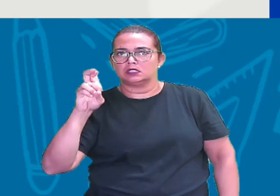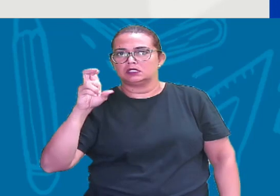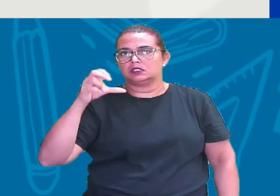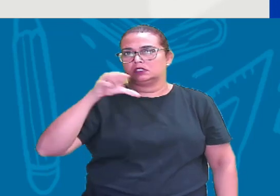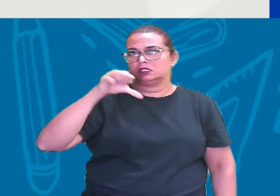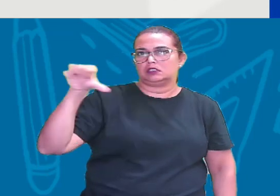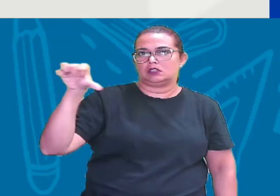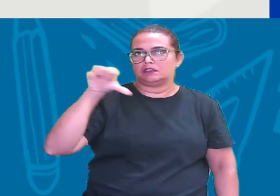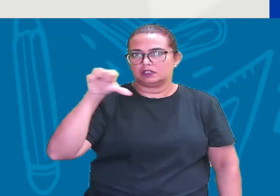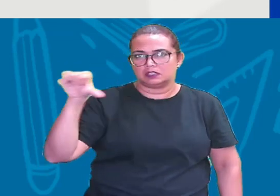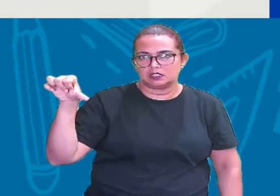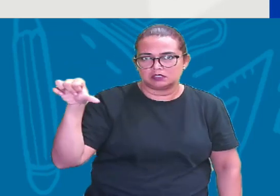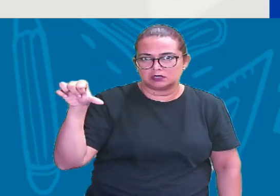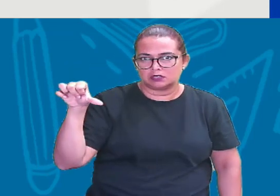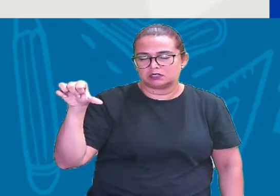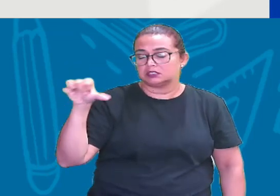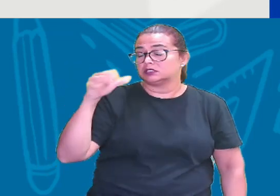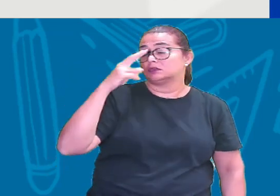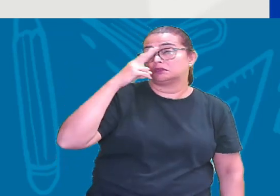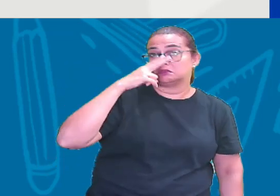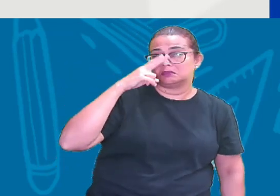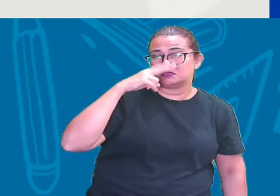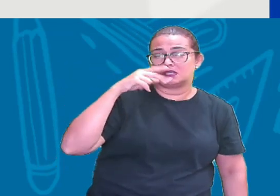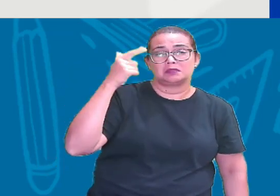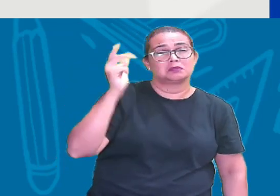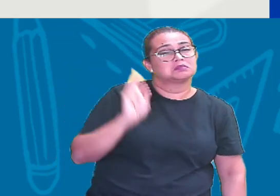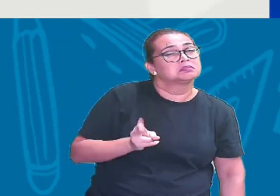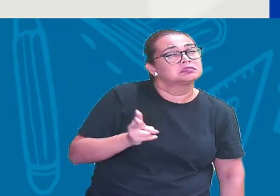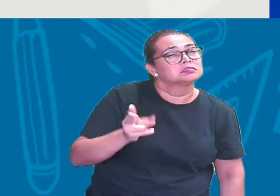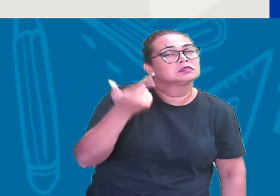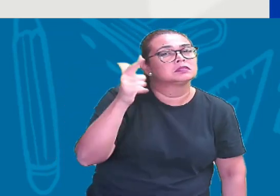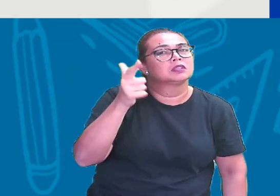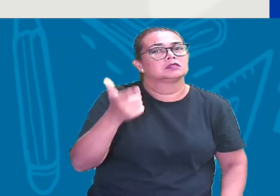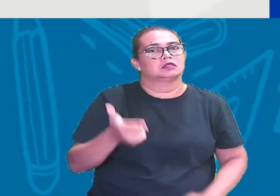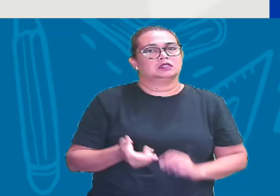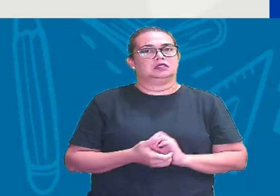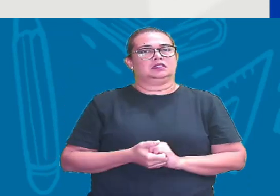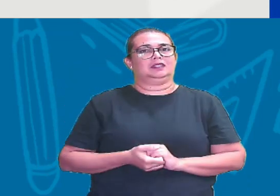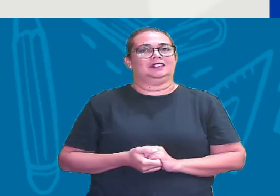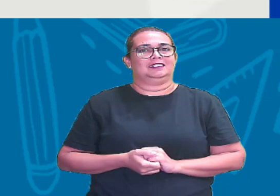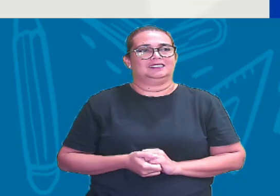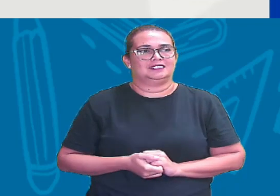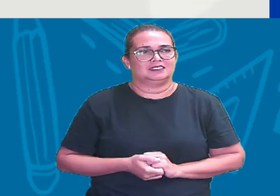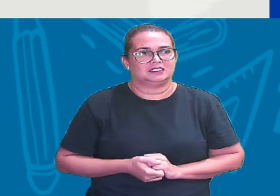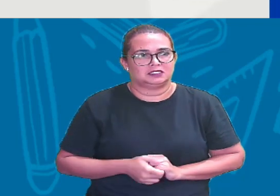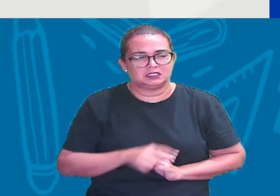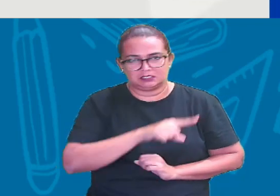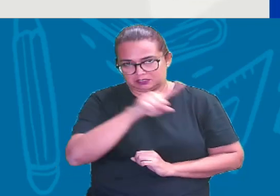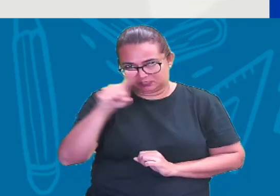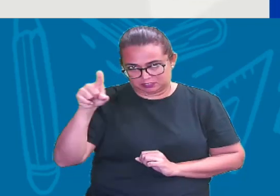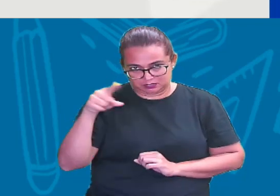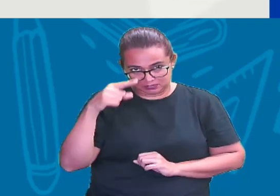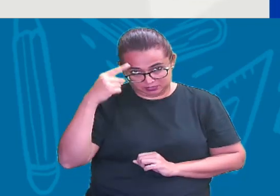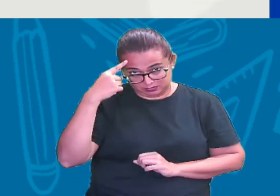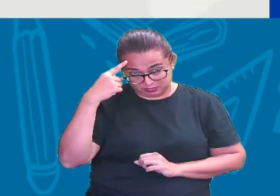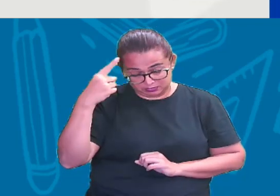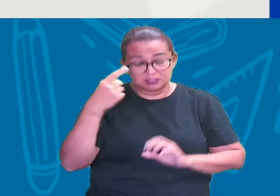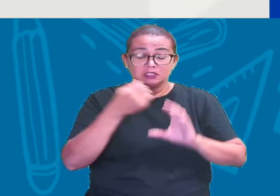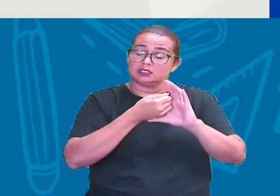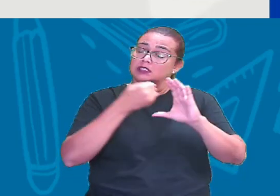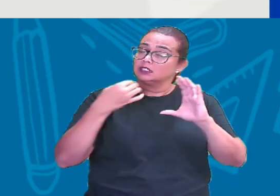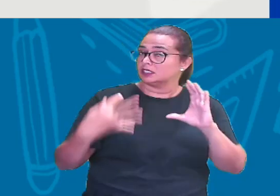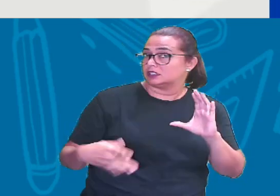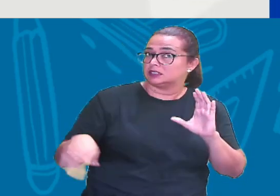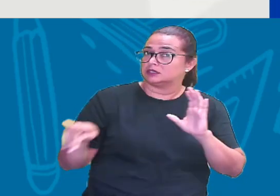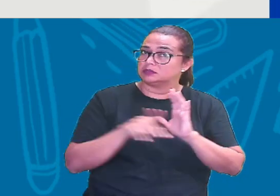,92 Então ele não está se repetindo Ele é infinito Mas não se repete Então é uma característica do